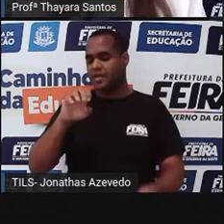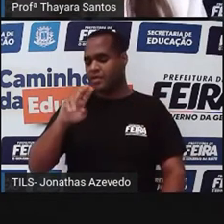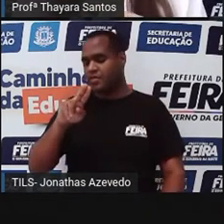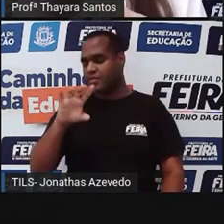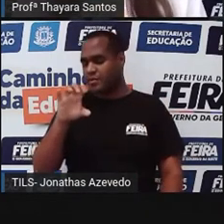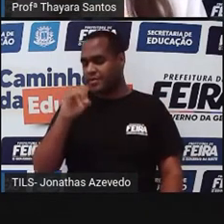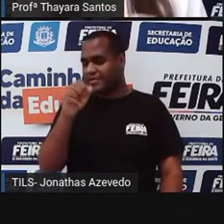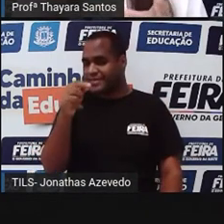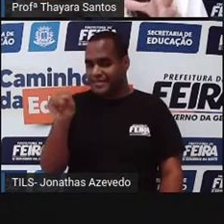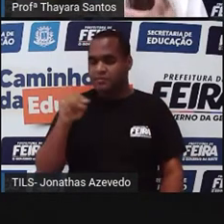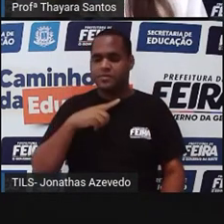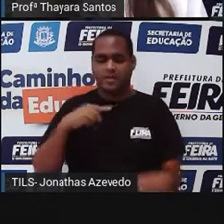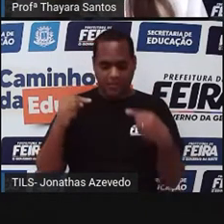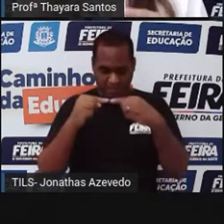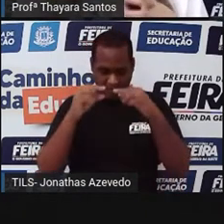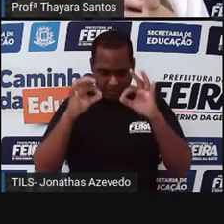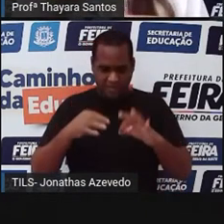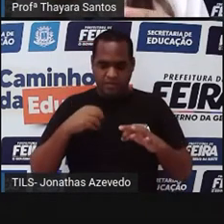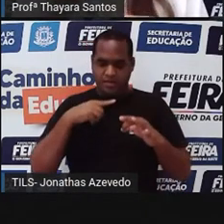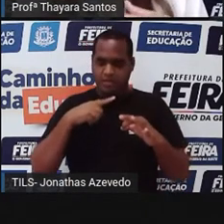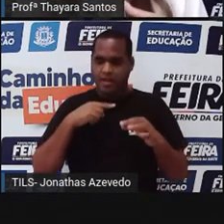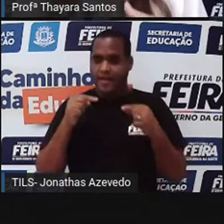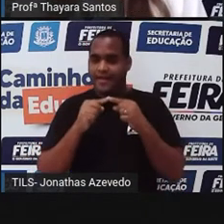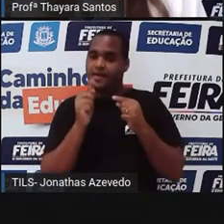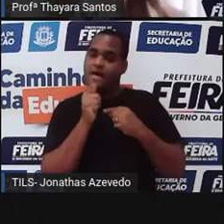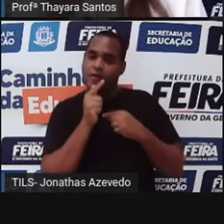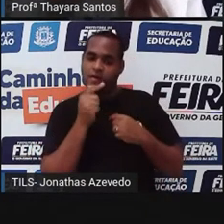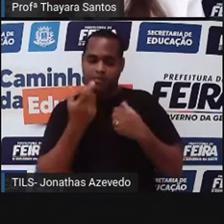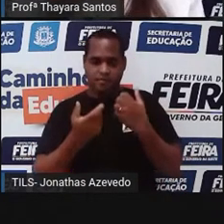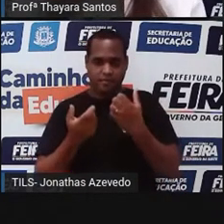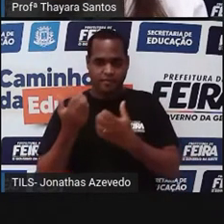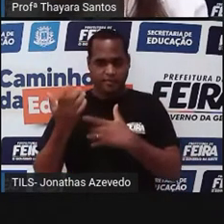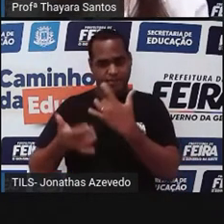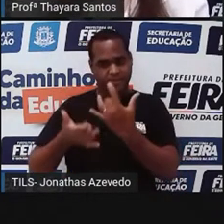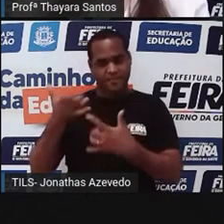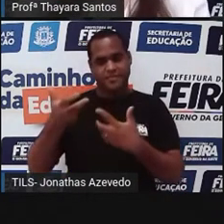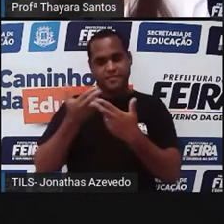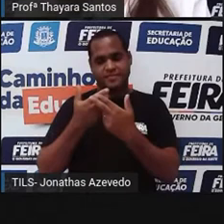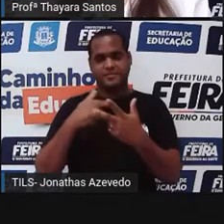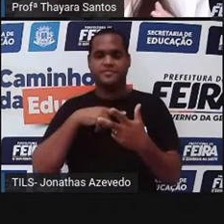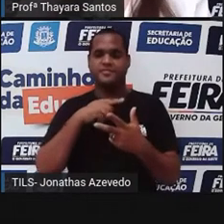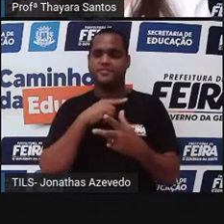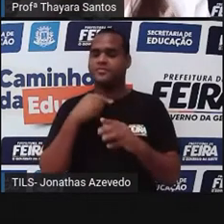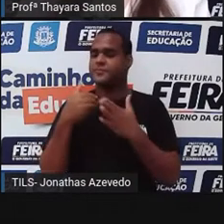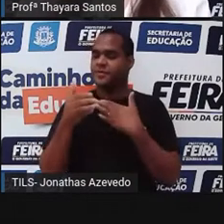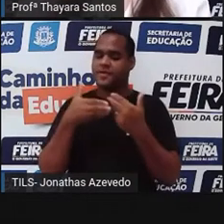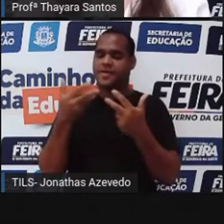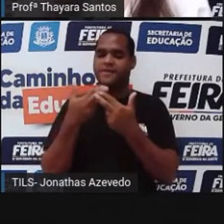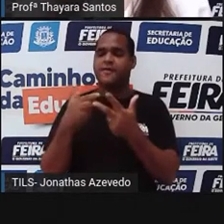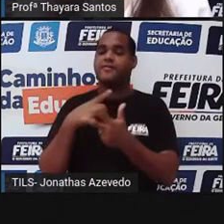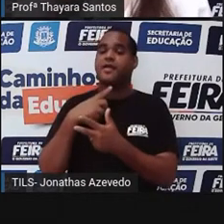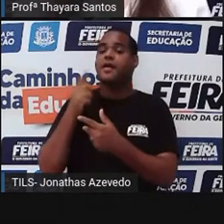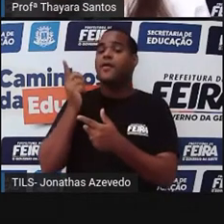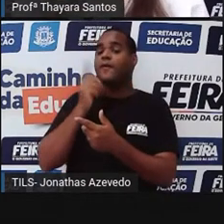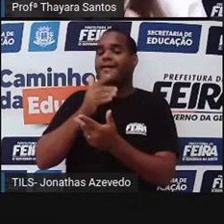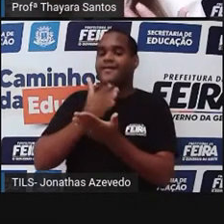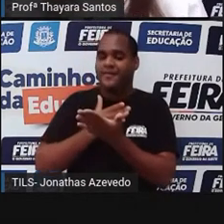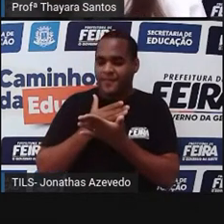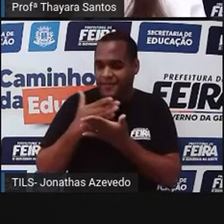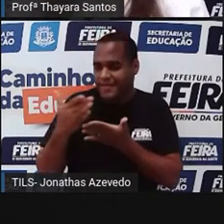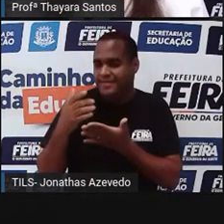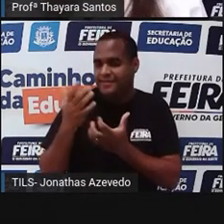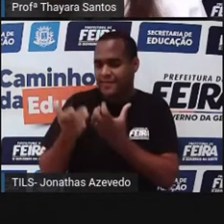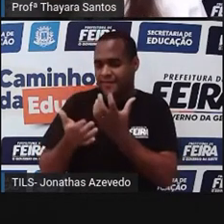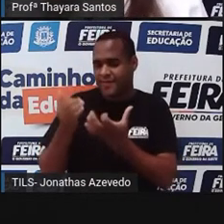é exatamente isso. Aquele momento que a água começa a ferver. A água ou qualquer outra substância começa a ferver ali na panela. Então, ela está